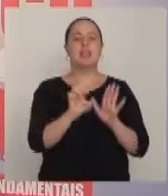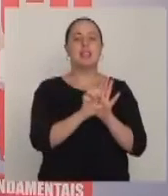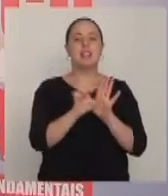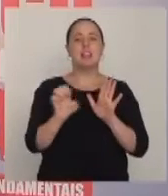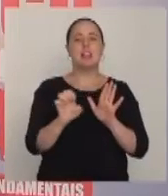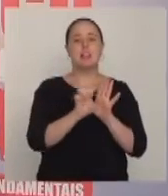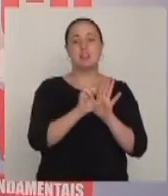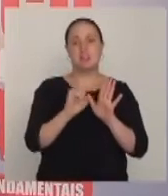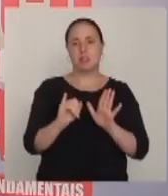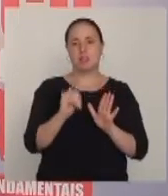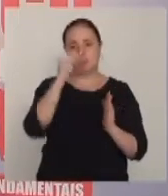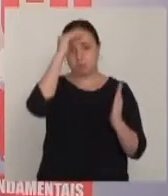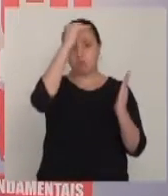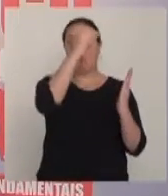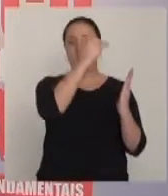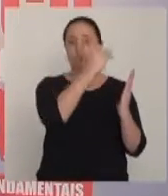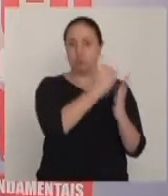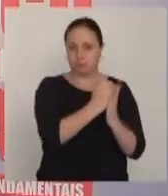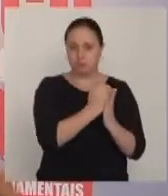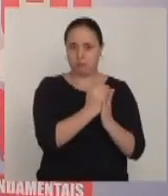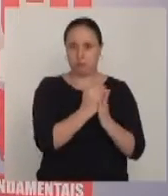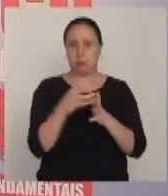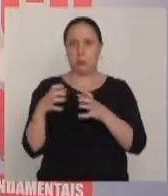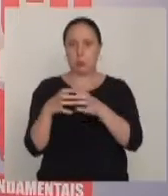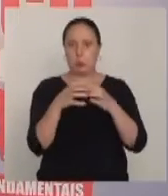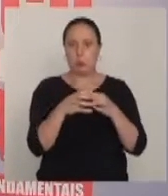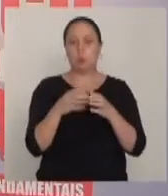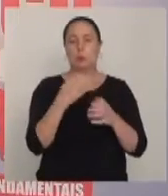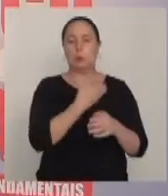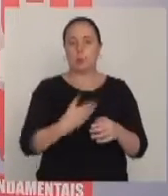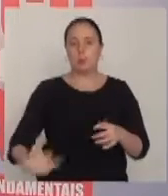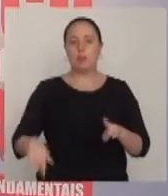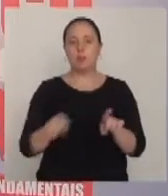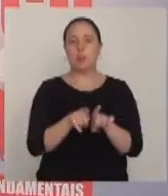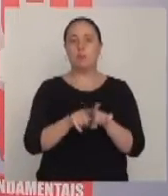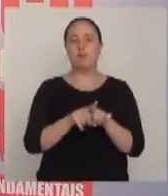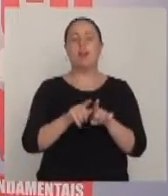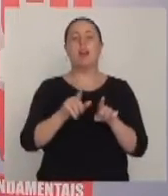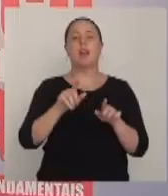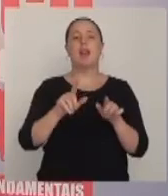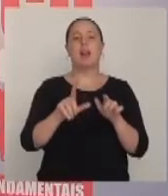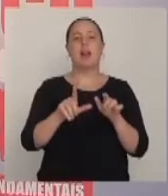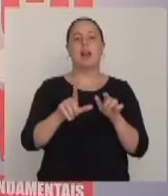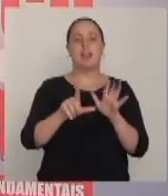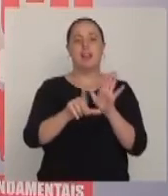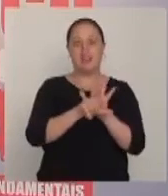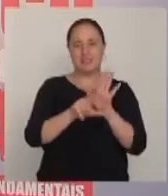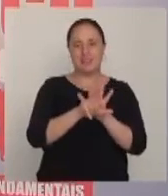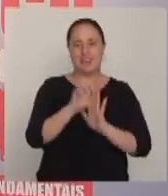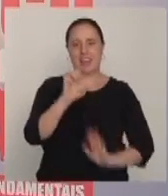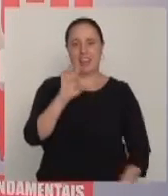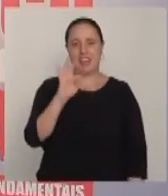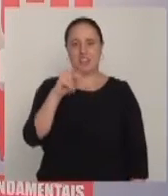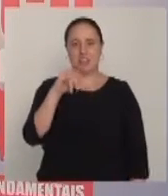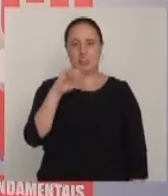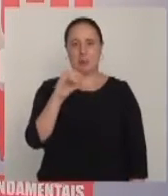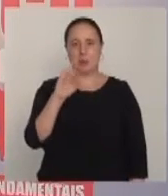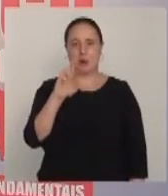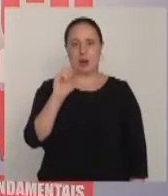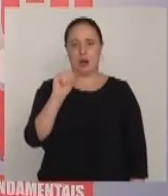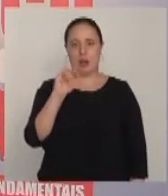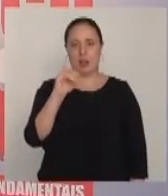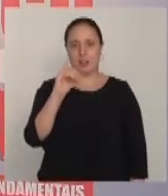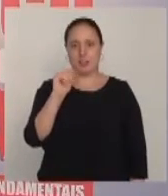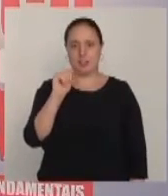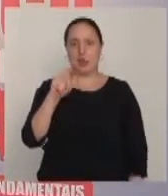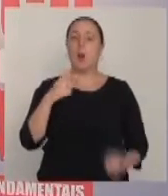Igualdade Racial seja, de fato, cumprido pelos órgãos públicos, bem como a legislação étnico-racial. Então, é disso que